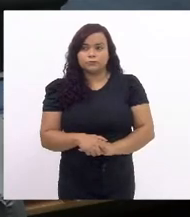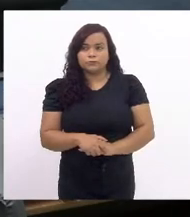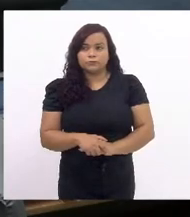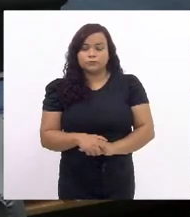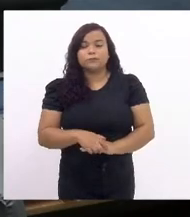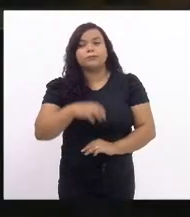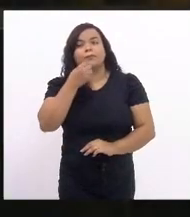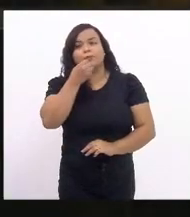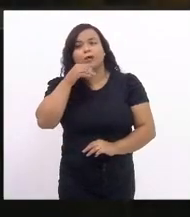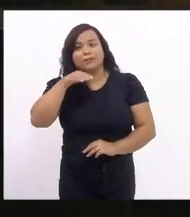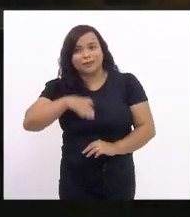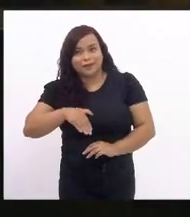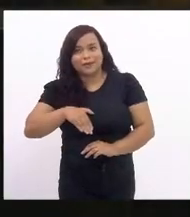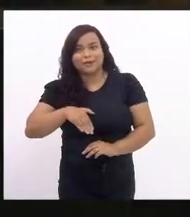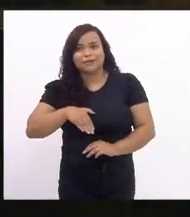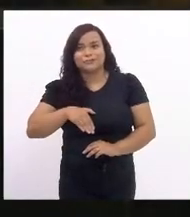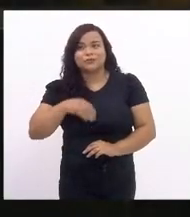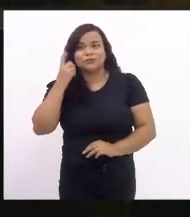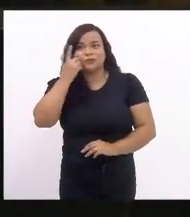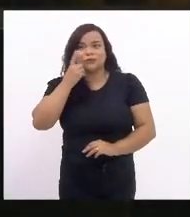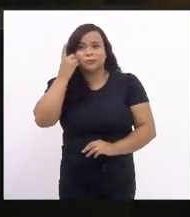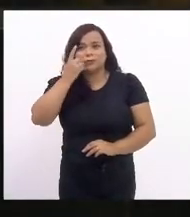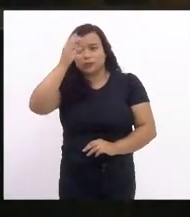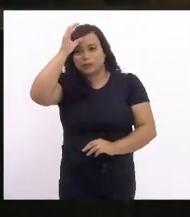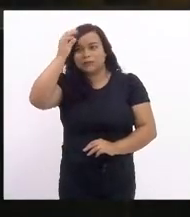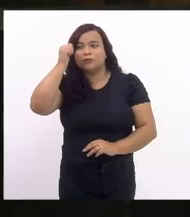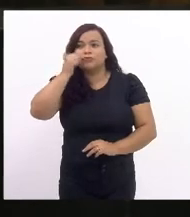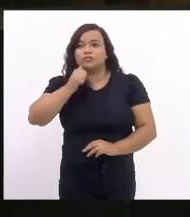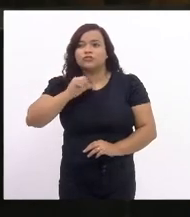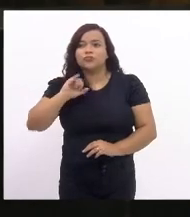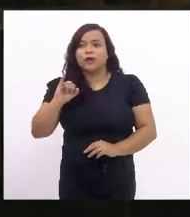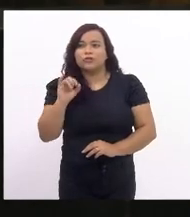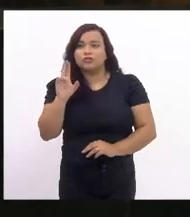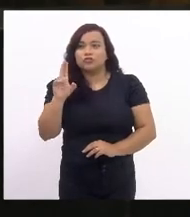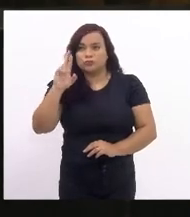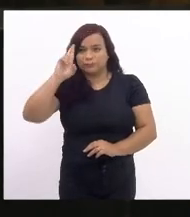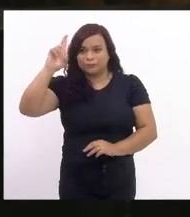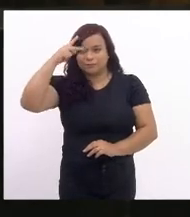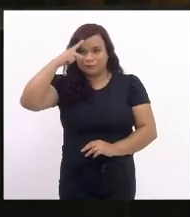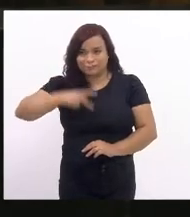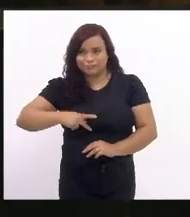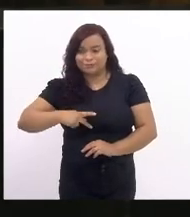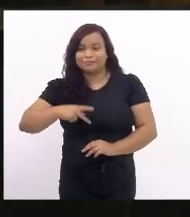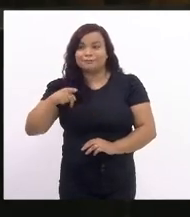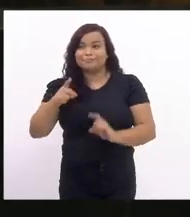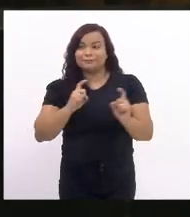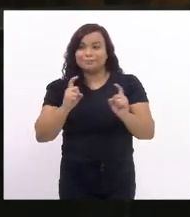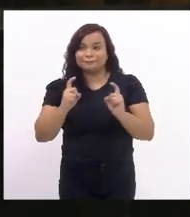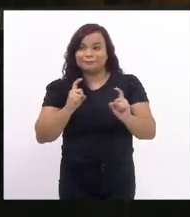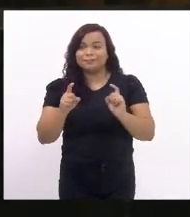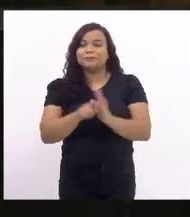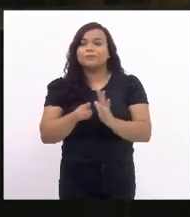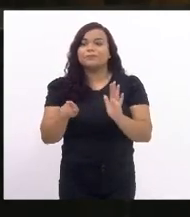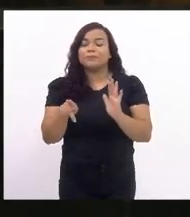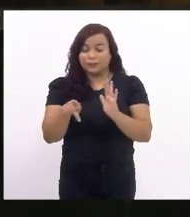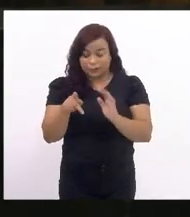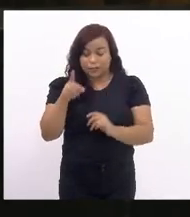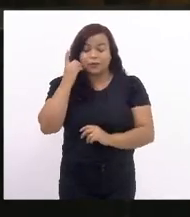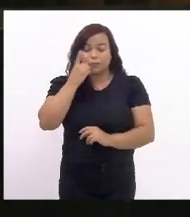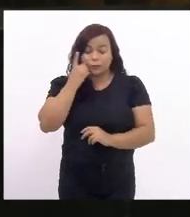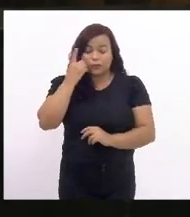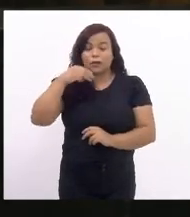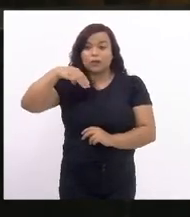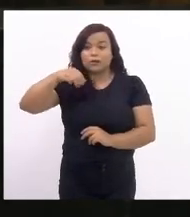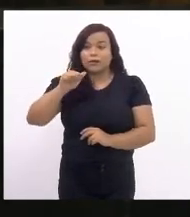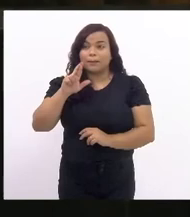Boa tarde, deputada Tia Ju, que está presidindo essa sessão, deputada Marta Rocha, a todos